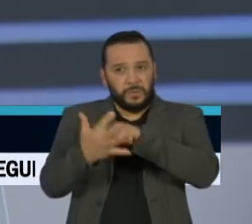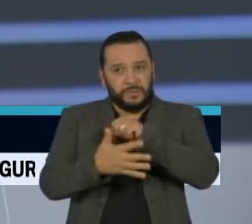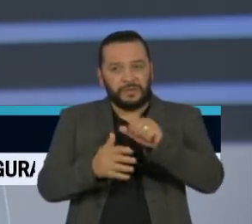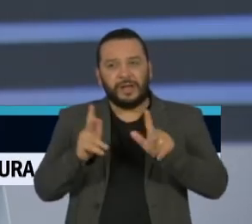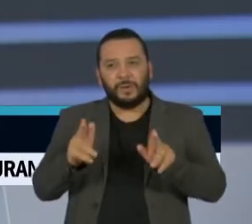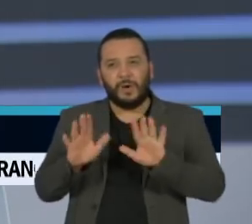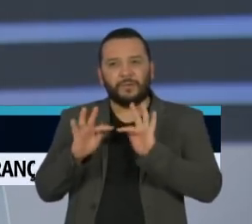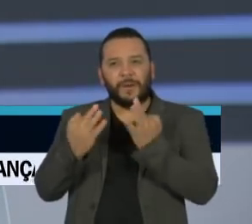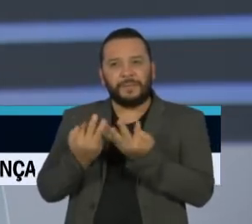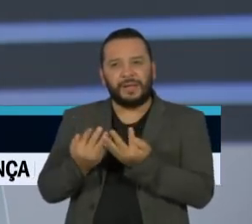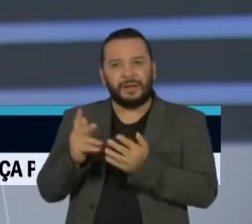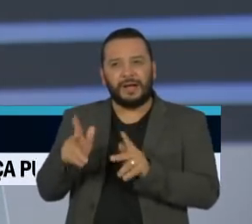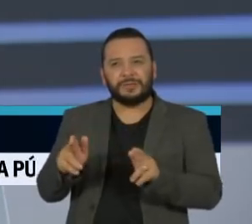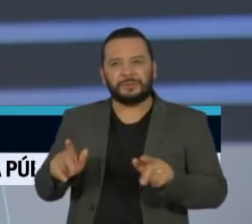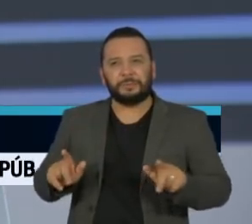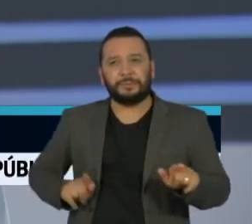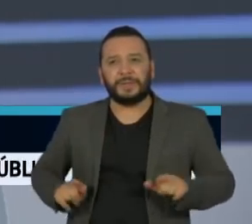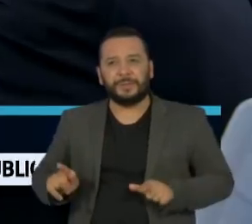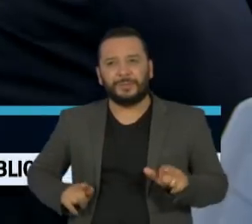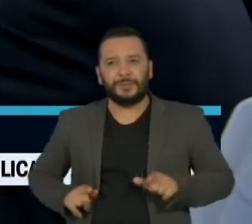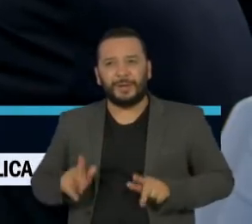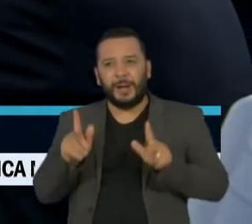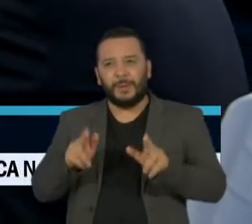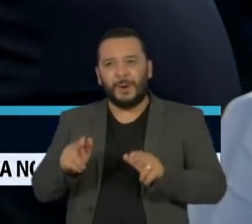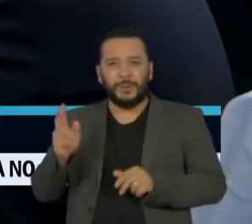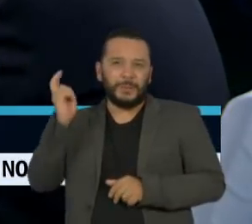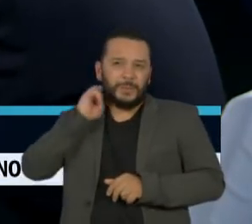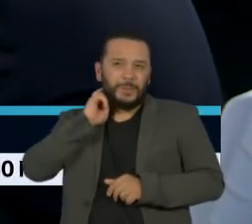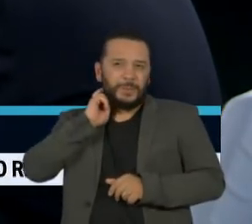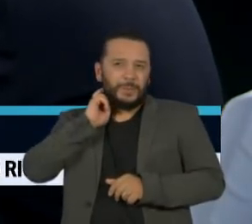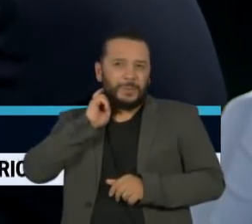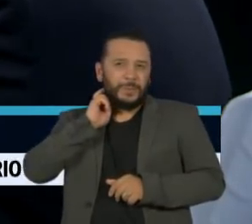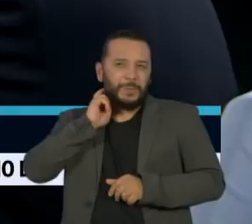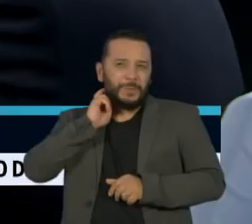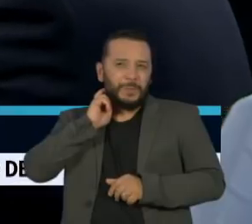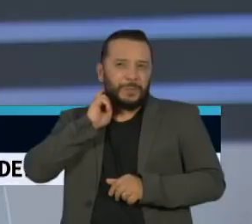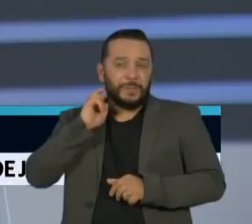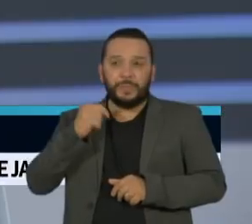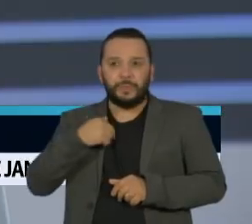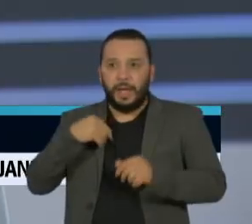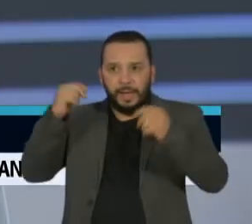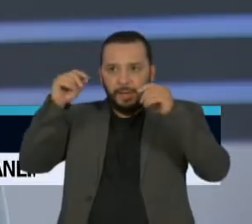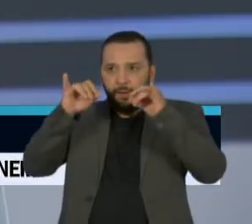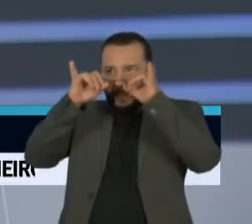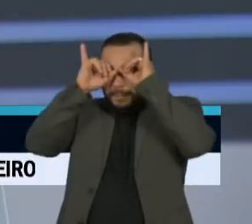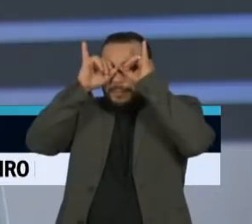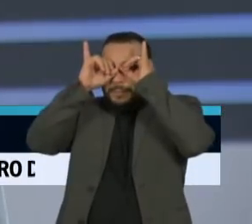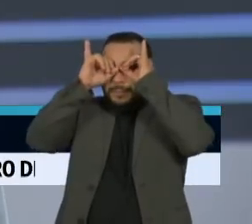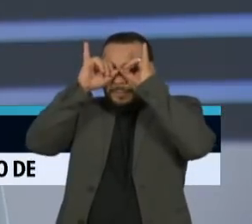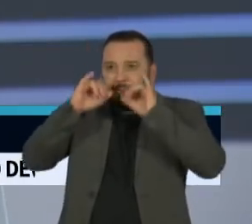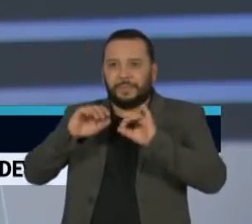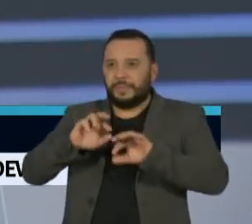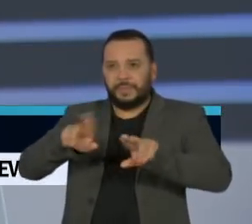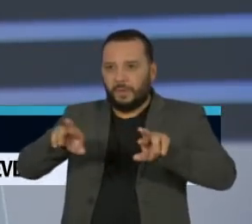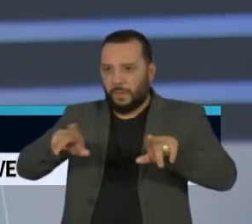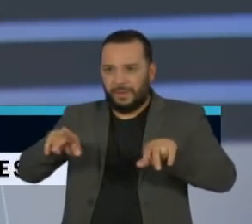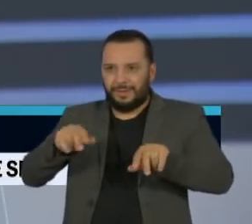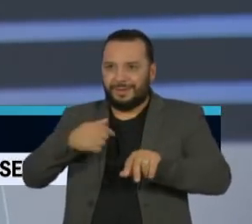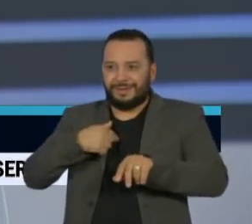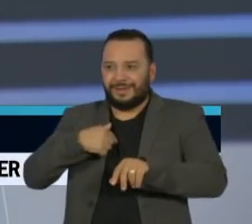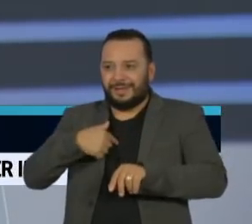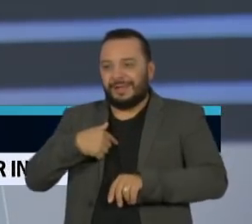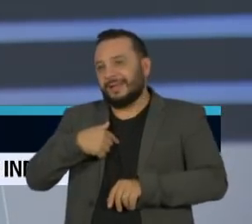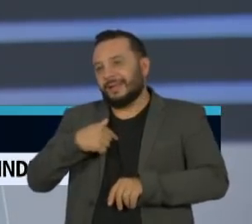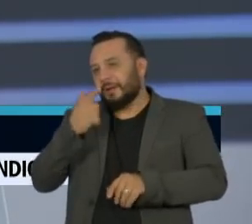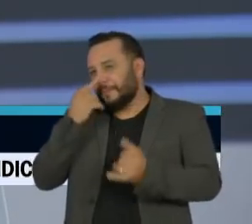de um morcego, chama BAT, tem um número deles lá, não é BAT do Batman, é BAT do morcego natural, que é